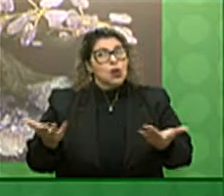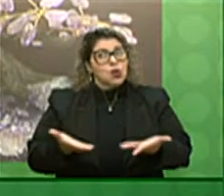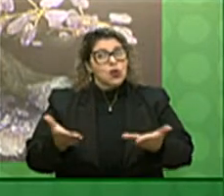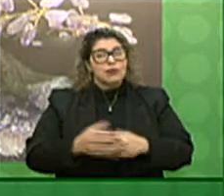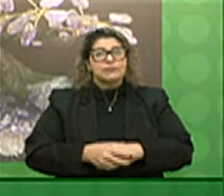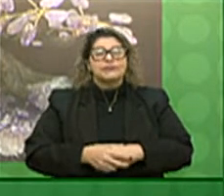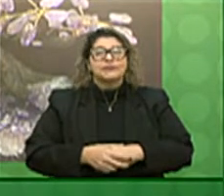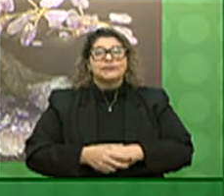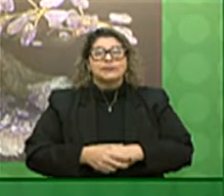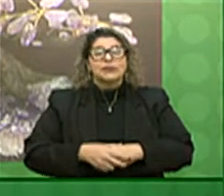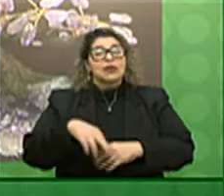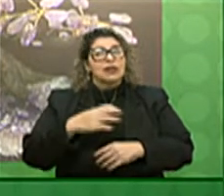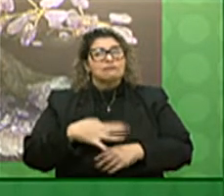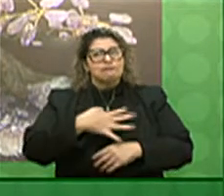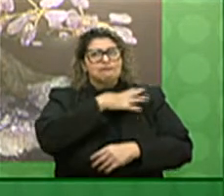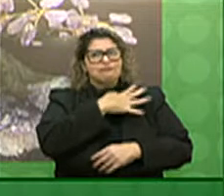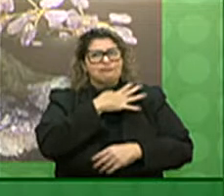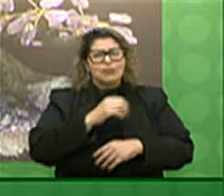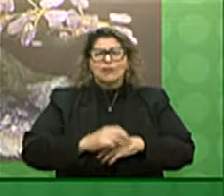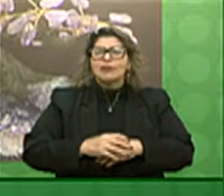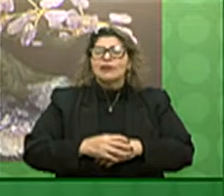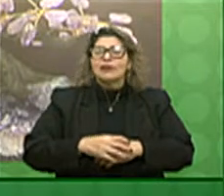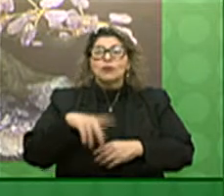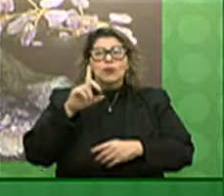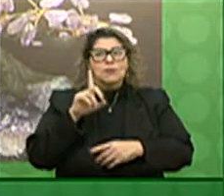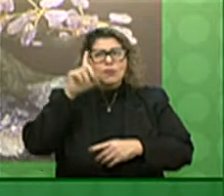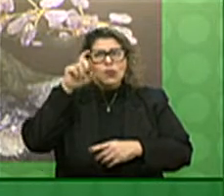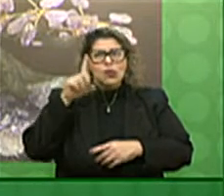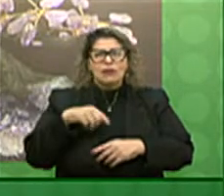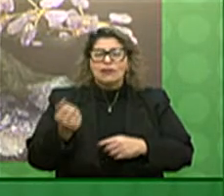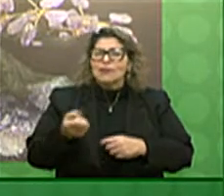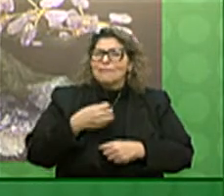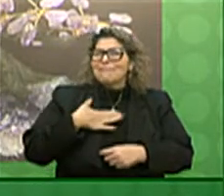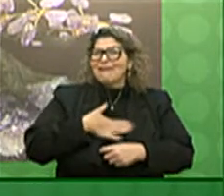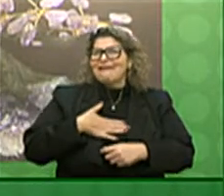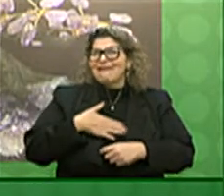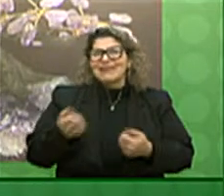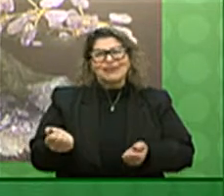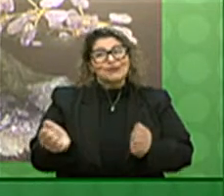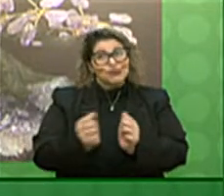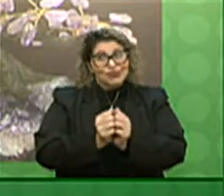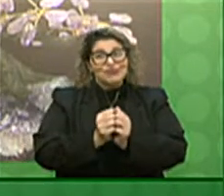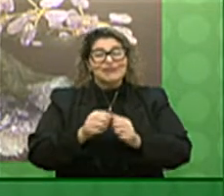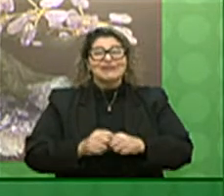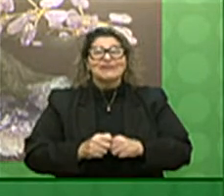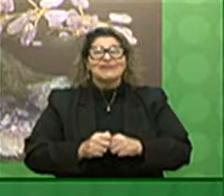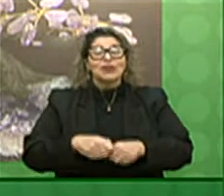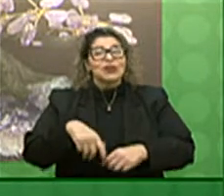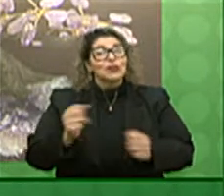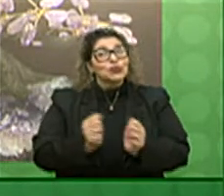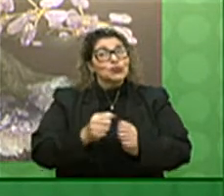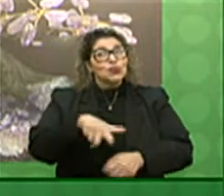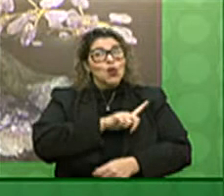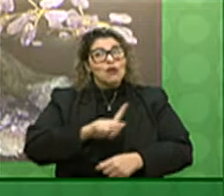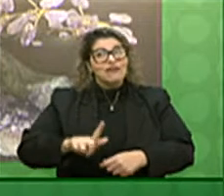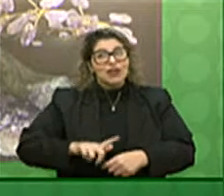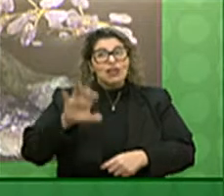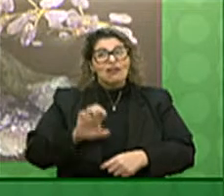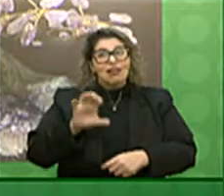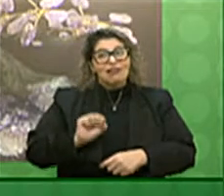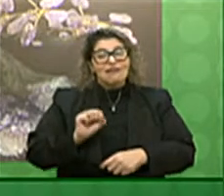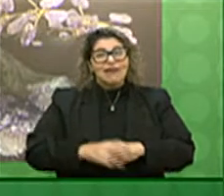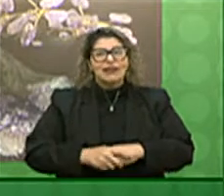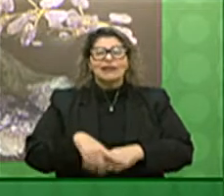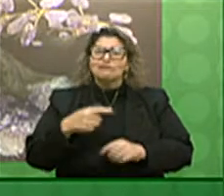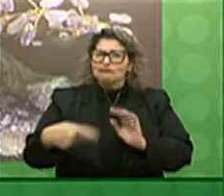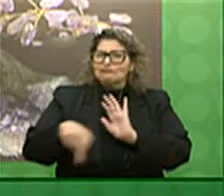General Mourão, sempre é um prazer muito grande recebê-lo aqui, juntamente ao lado do governador Eduardo Leite, o senhor que é